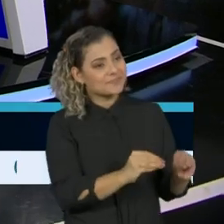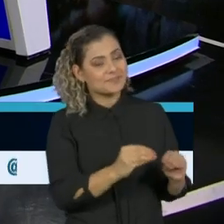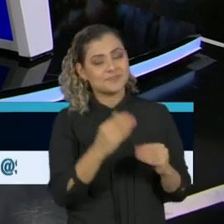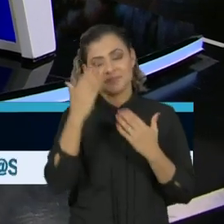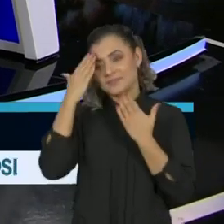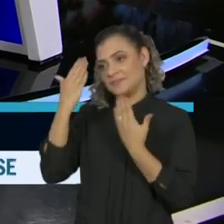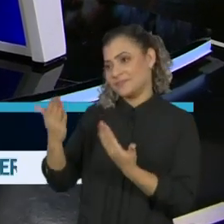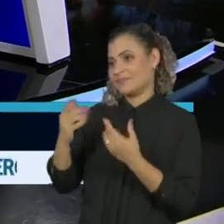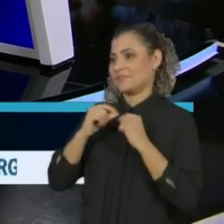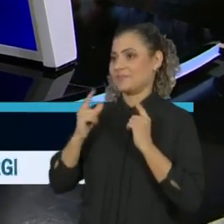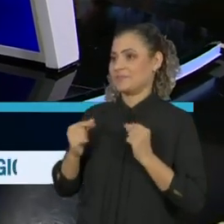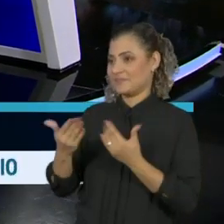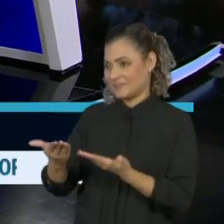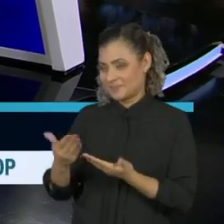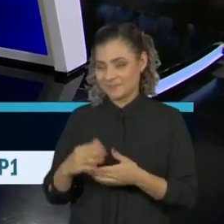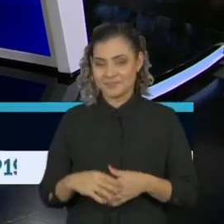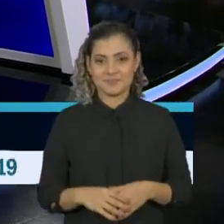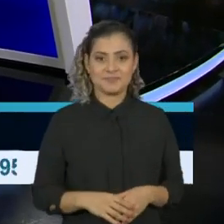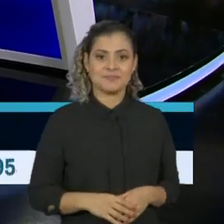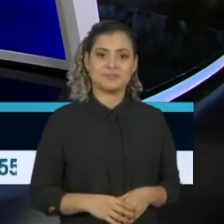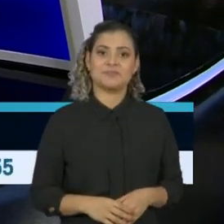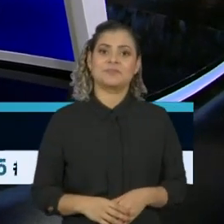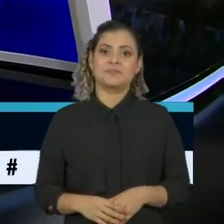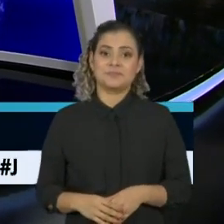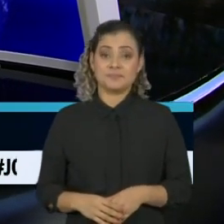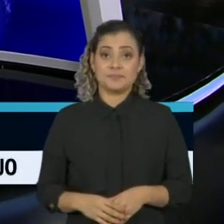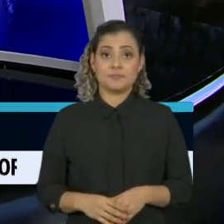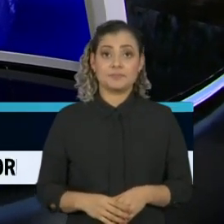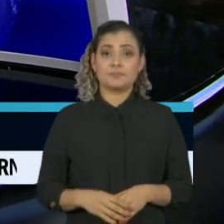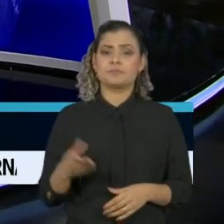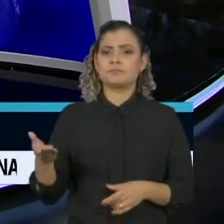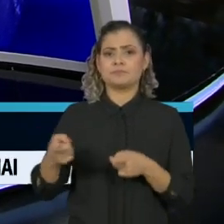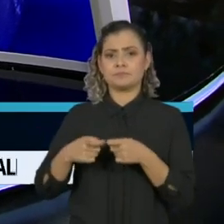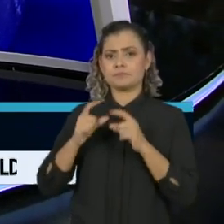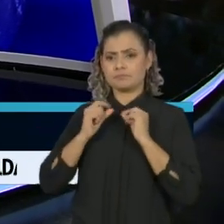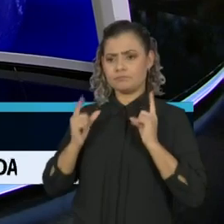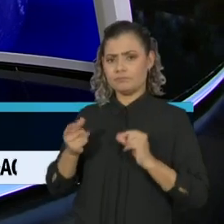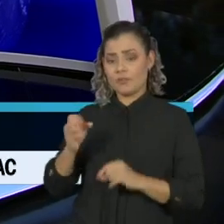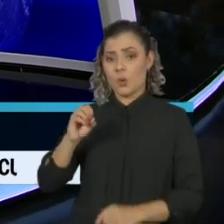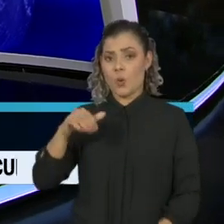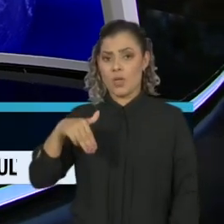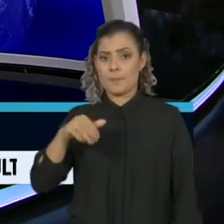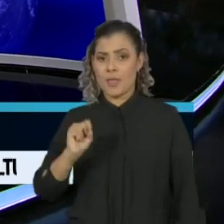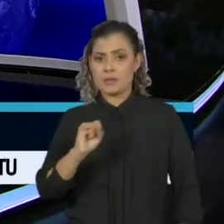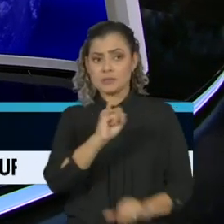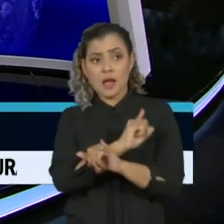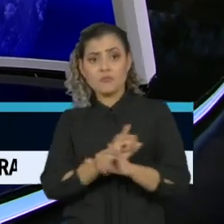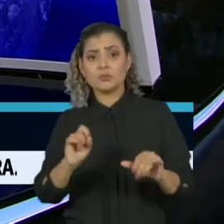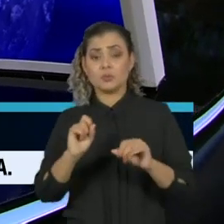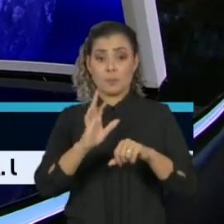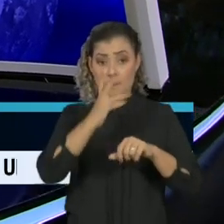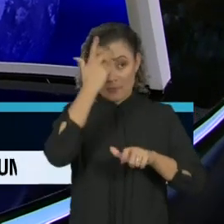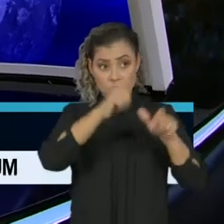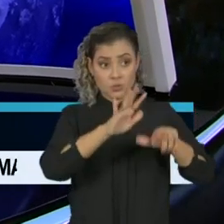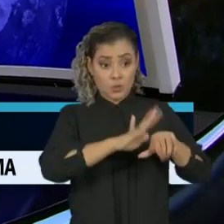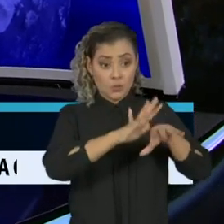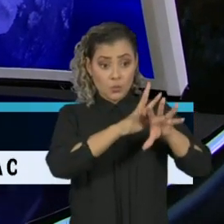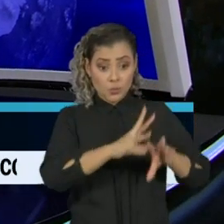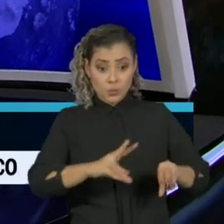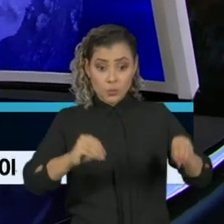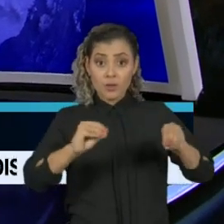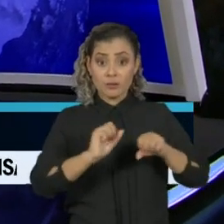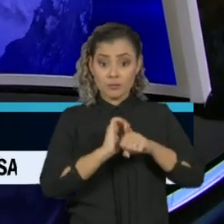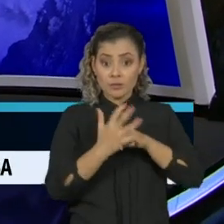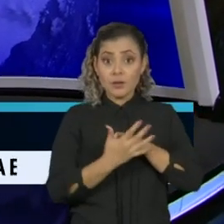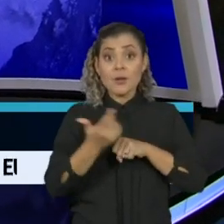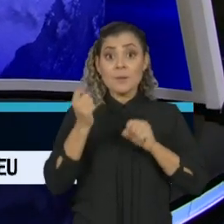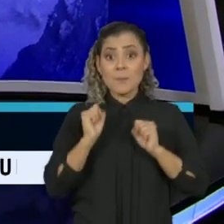Boa noite, doutor Saldiva. Boa noite, boa noite a todos. Doutor Saldiva, a OMS afirmou hoje que curados de Covid-19 podem não ficar